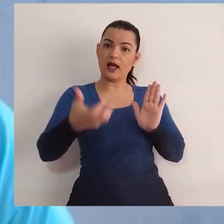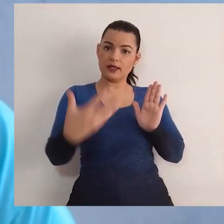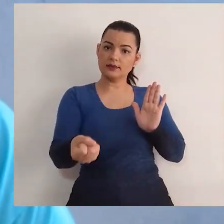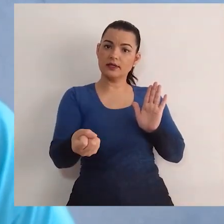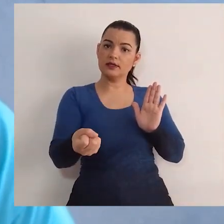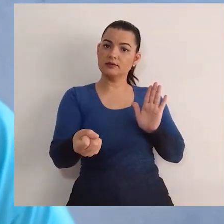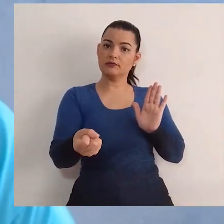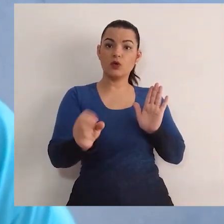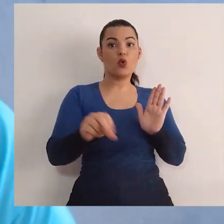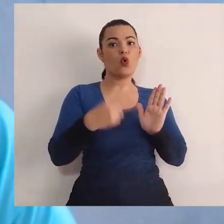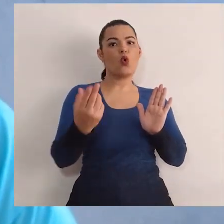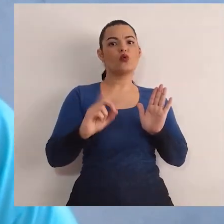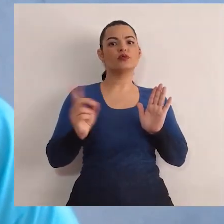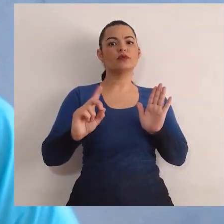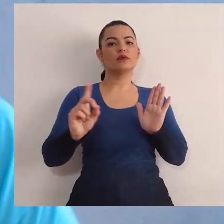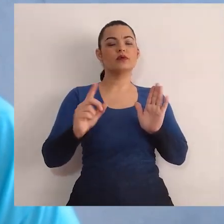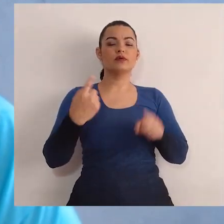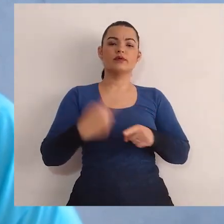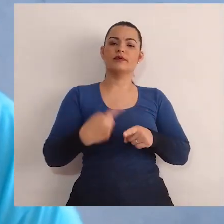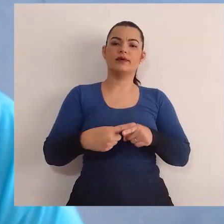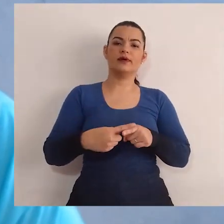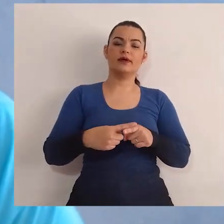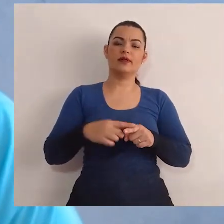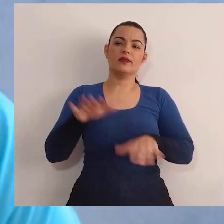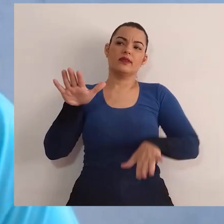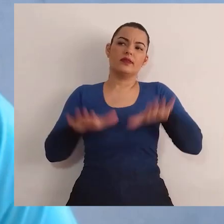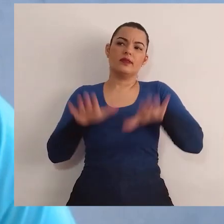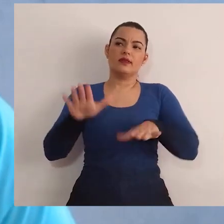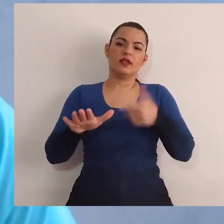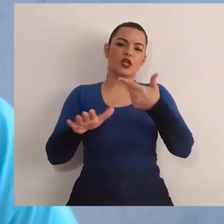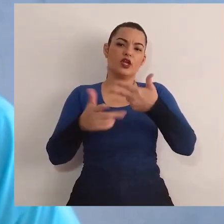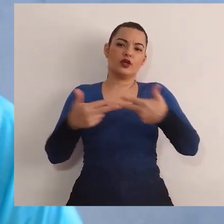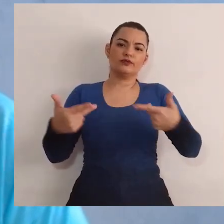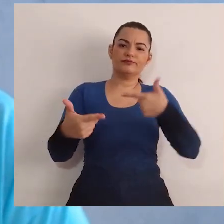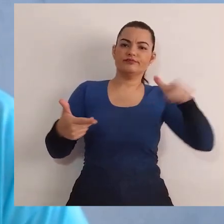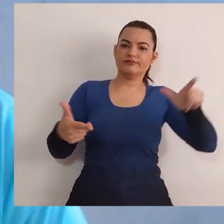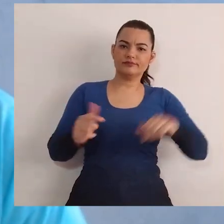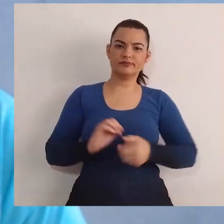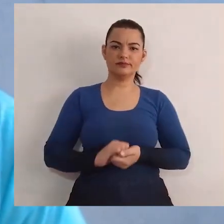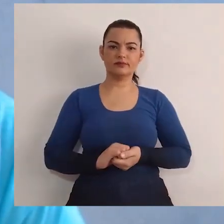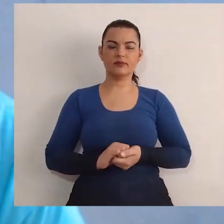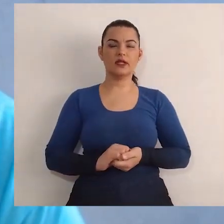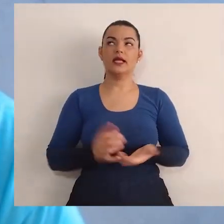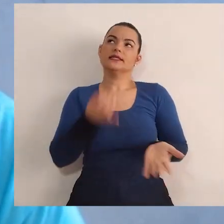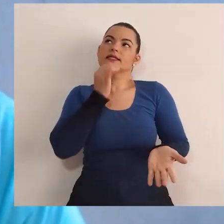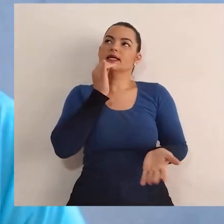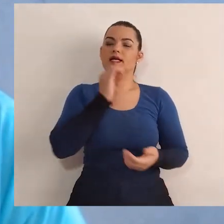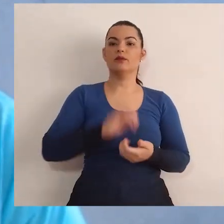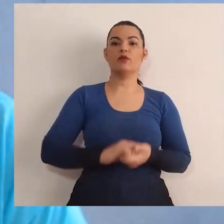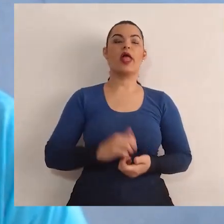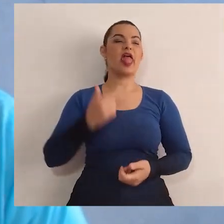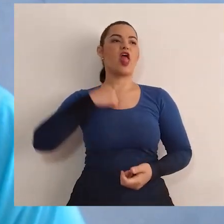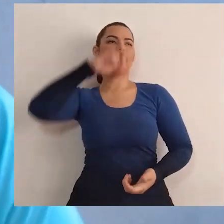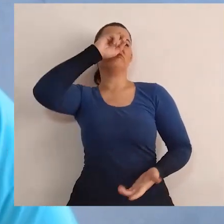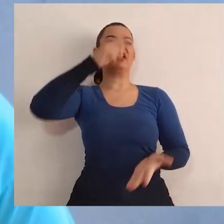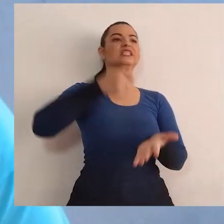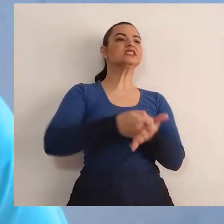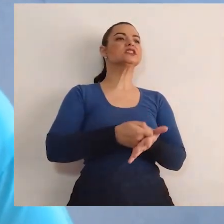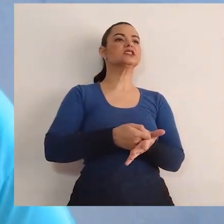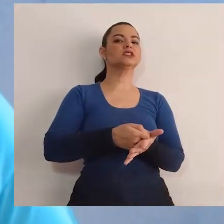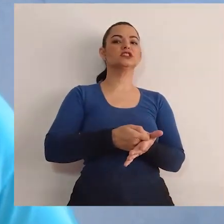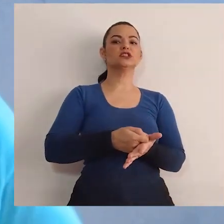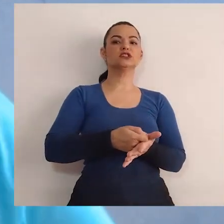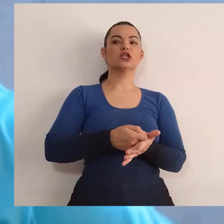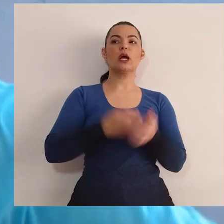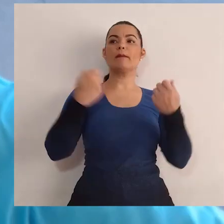ou não. Por quê? Porque depende de outras coisas. Você não pode, por exemplo, ah, não, eu tenho